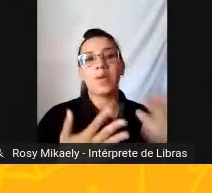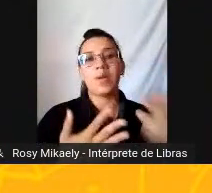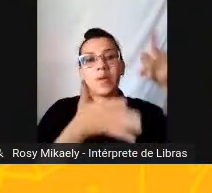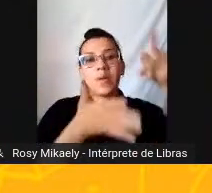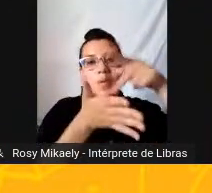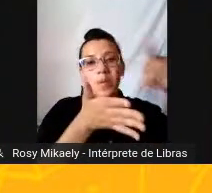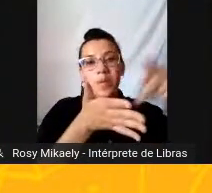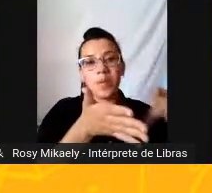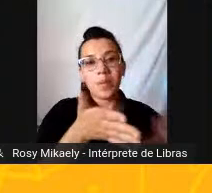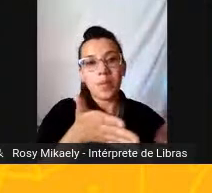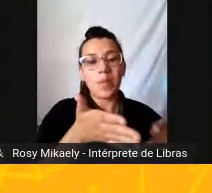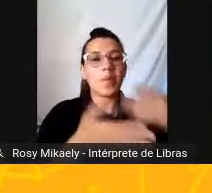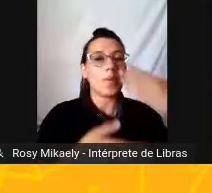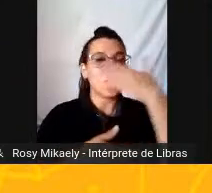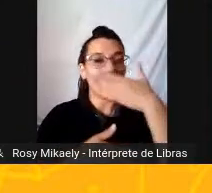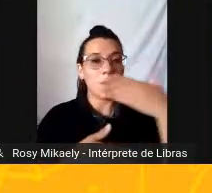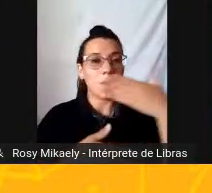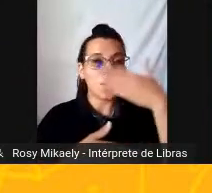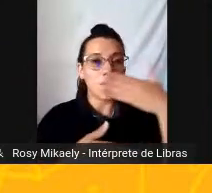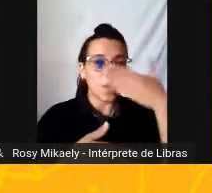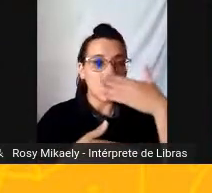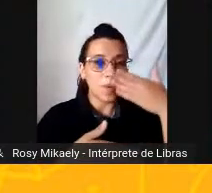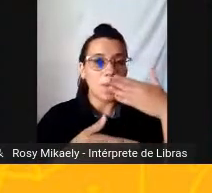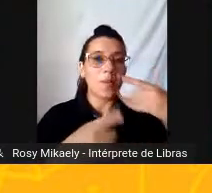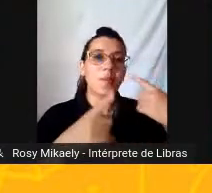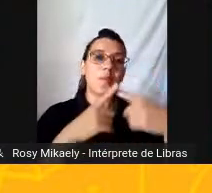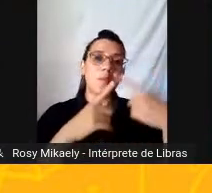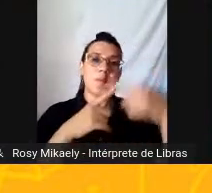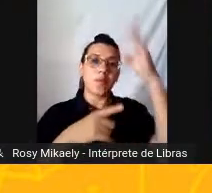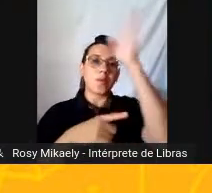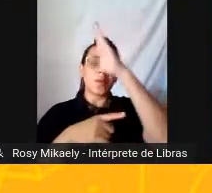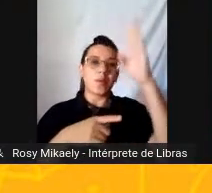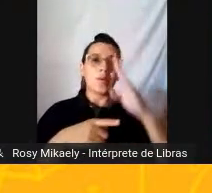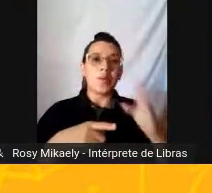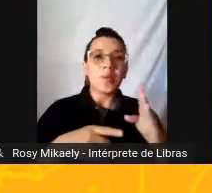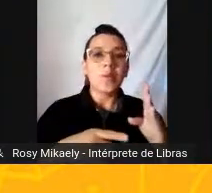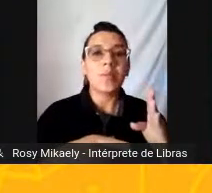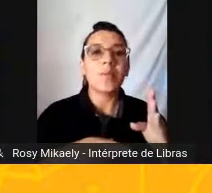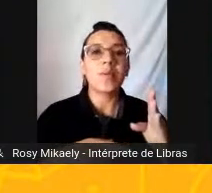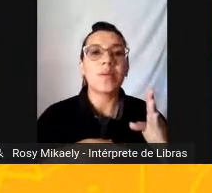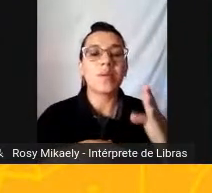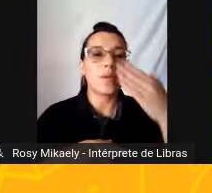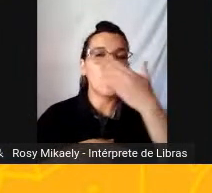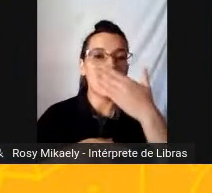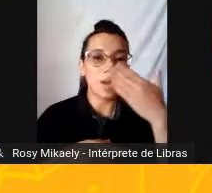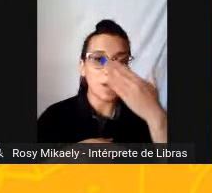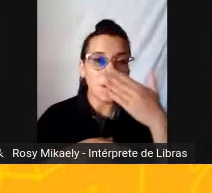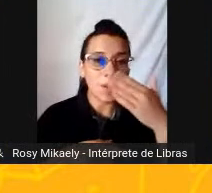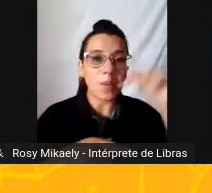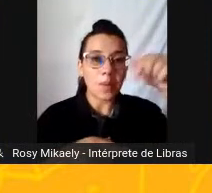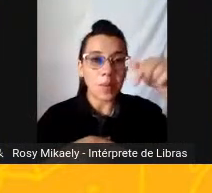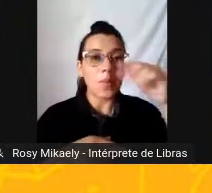A palavra rapariga Não quer dizer o que ela diz Em Portugal